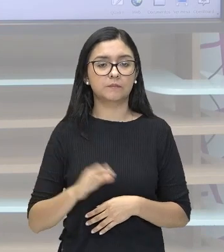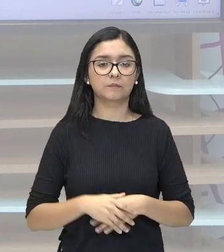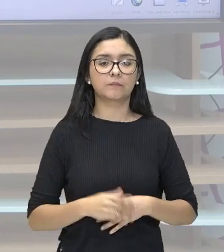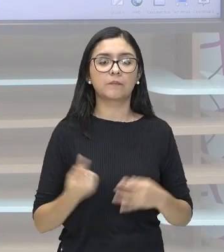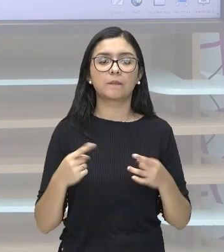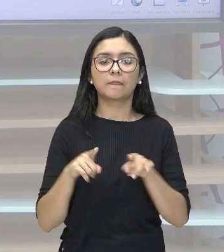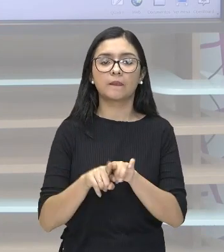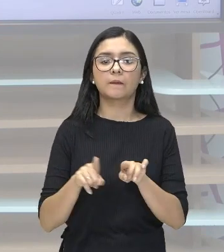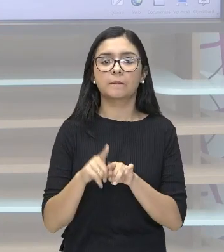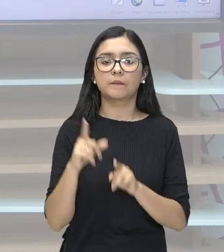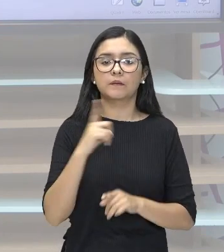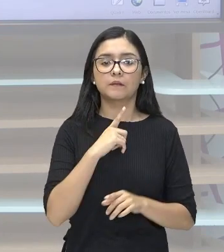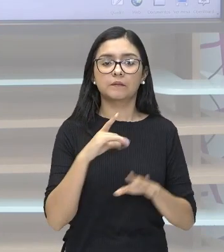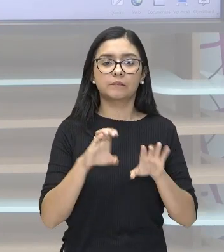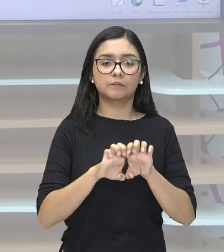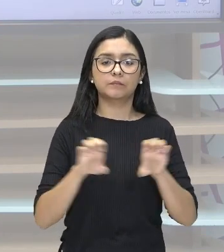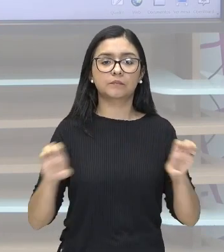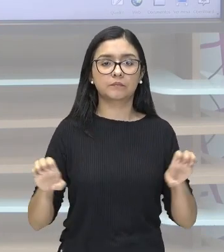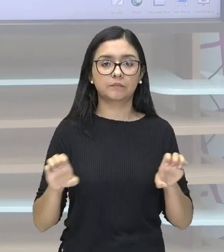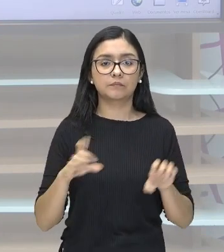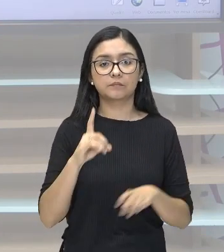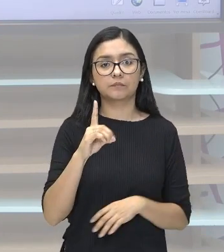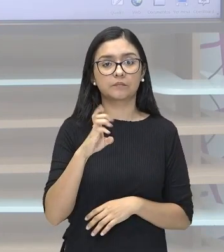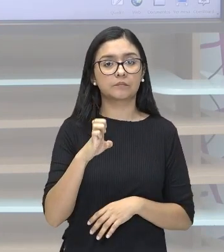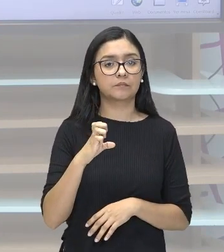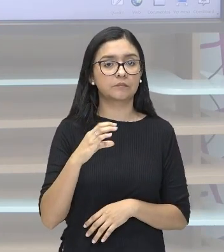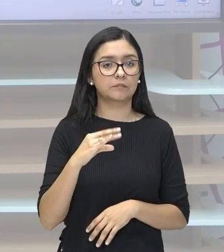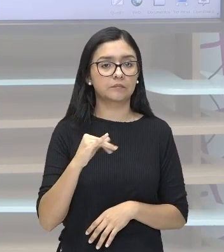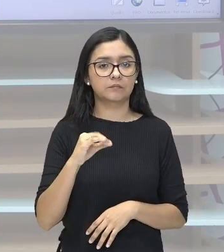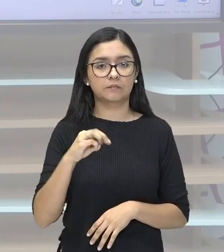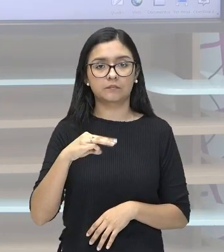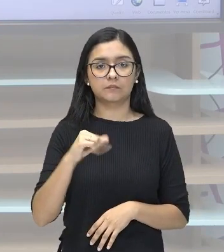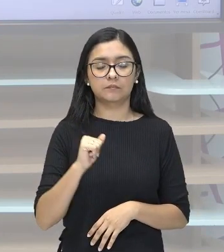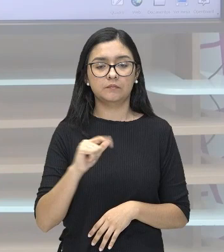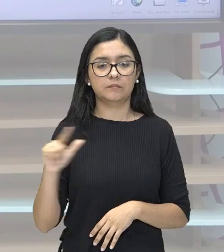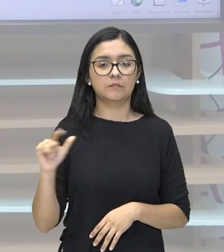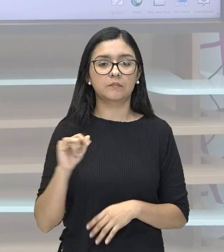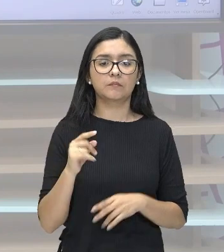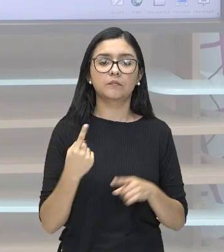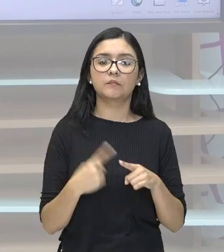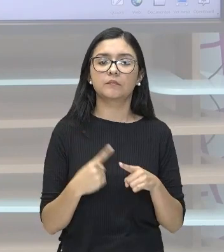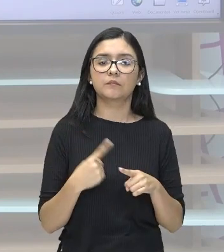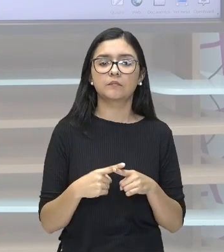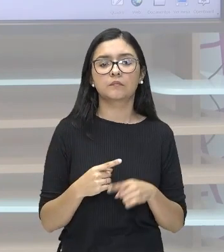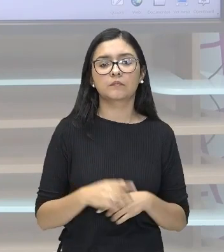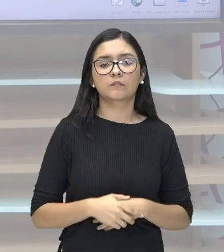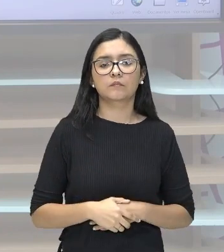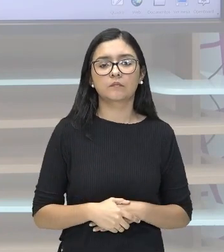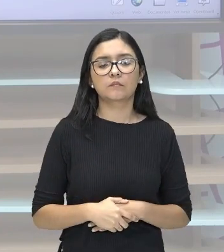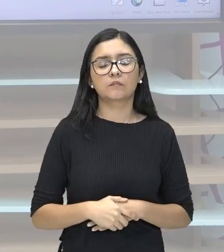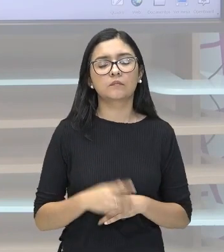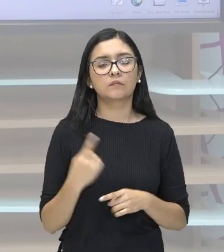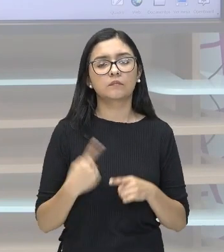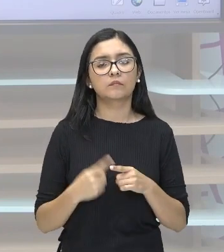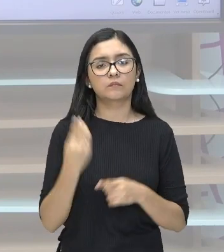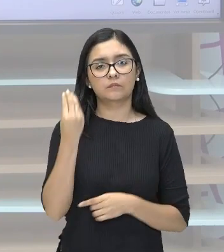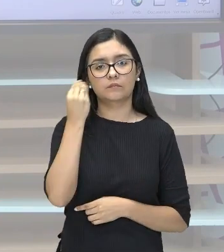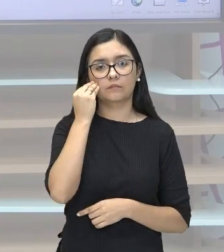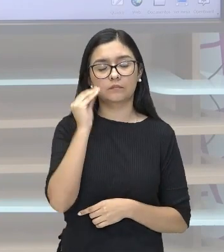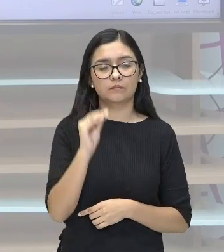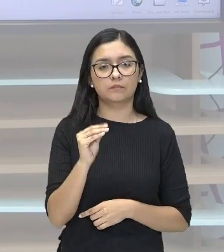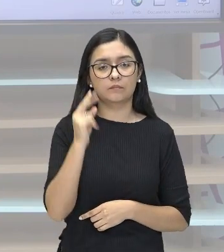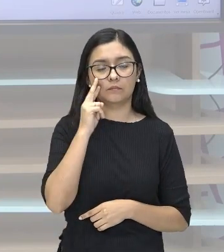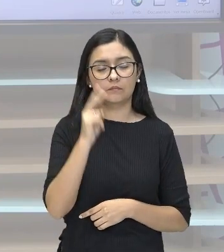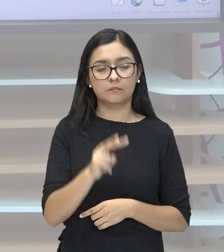também tem a forma decimal, porque, ó, quando nós fazemos a leitura desse número, nós já